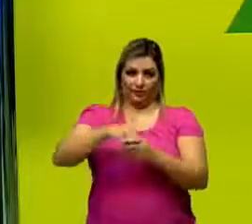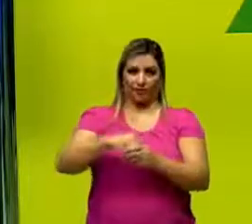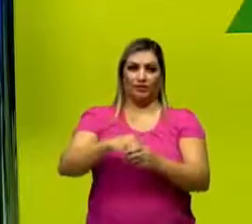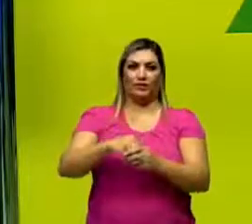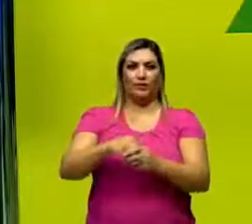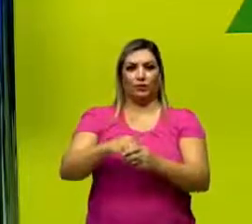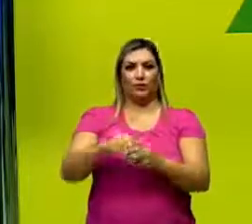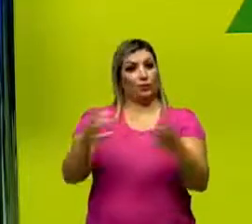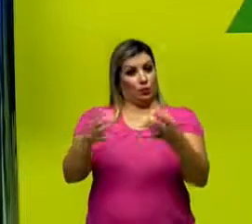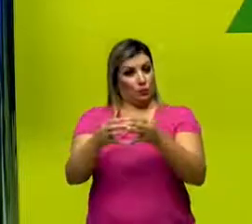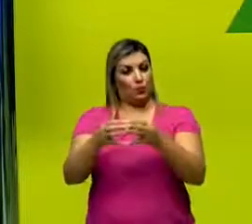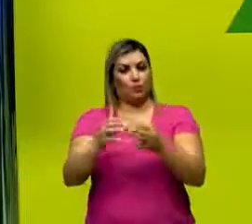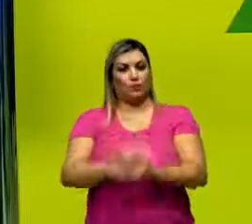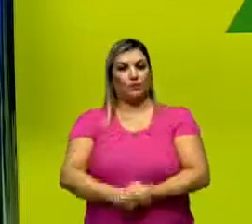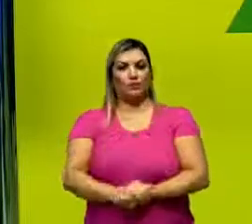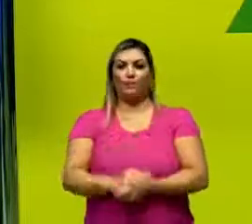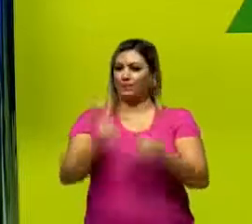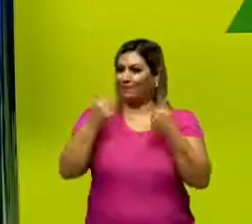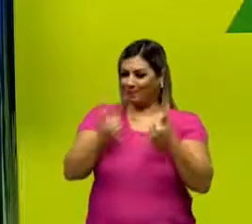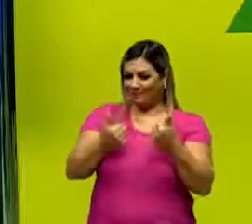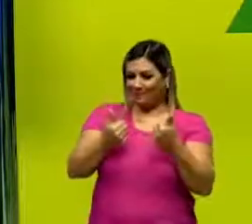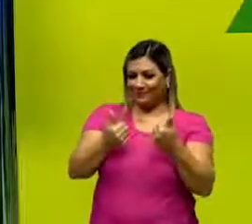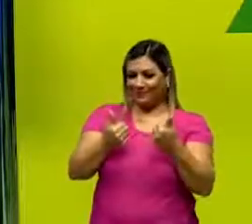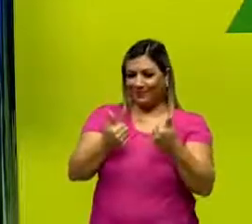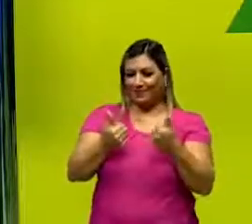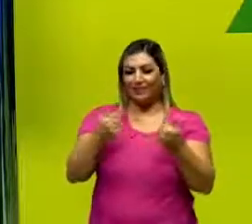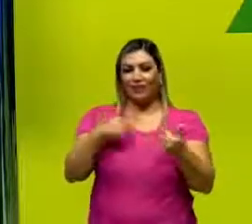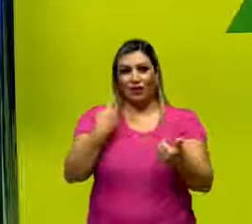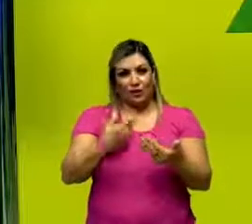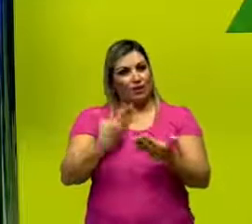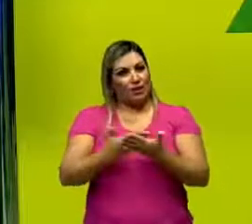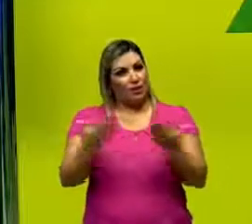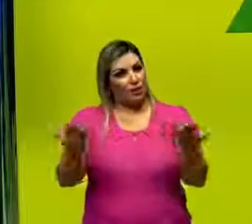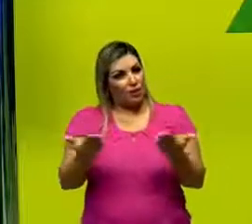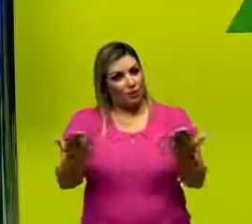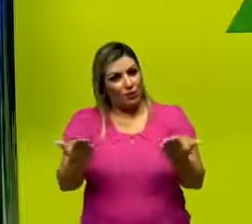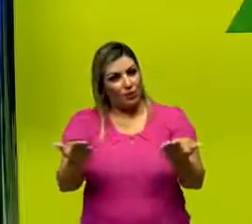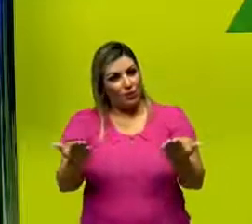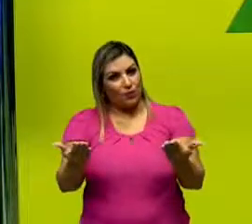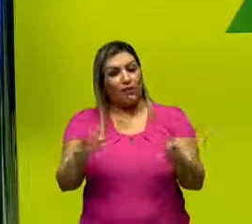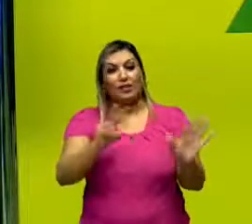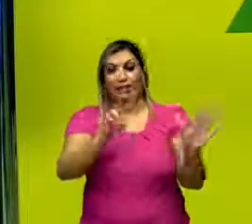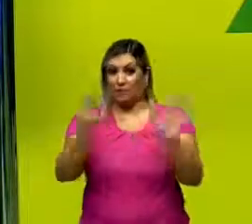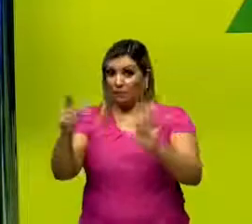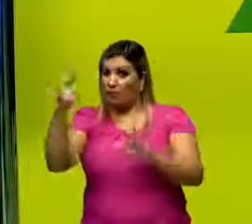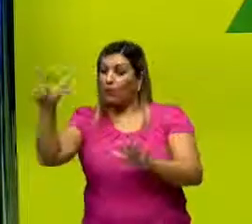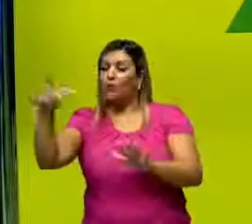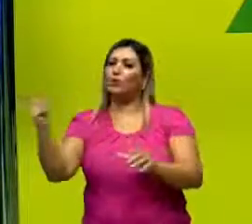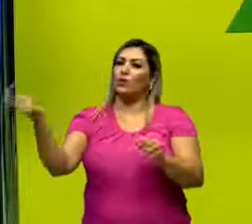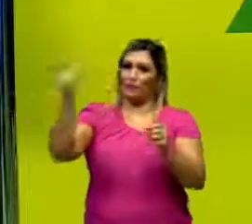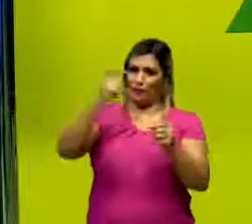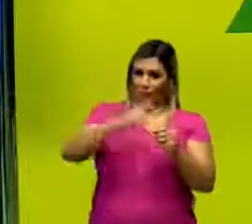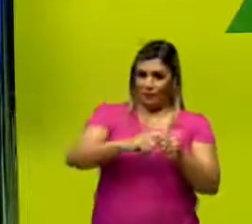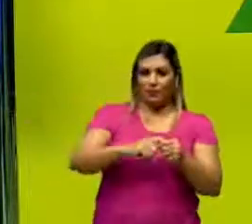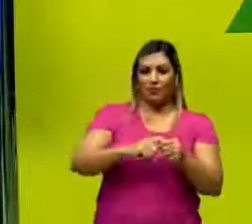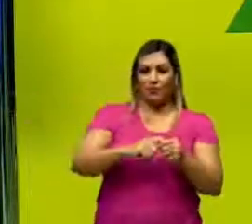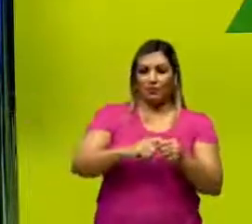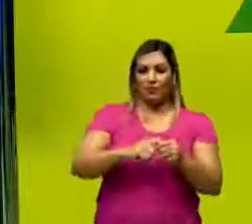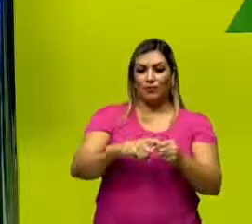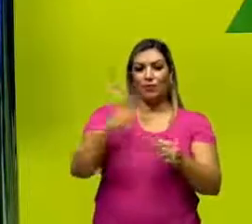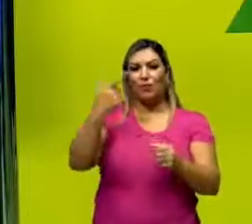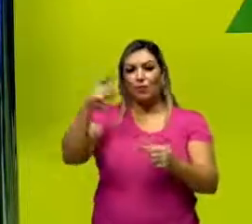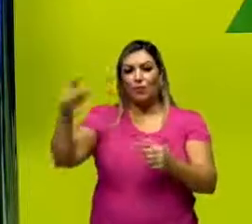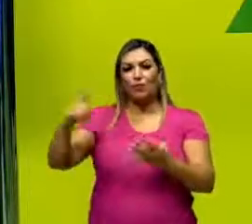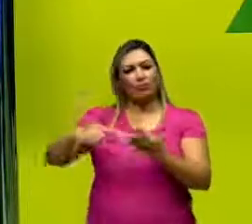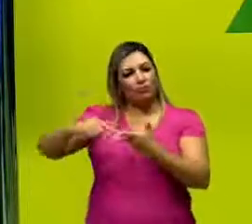dentro desses grupos. Beleza, pessoal? Essa foi a nossa aula de hoje. Semana que vem, né? Nós voltamos com